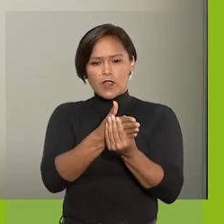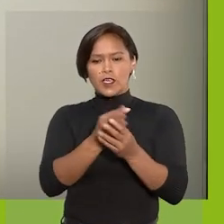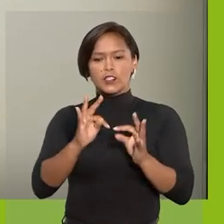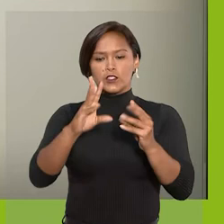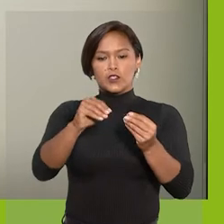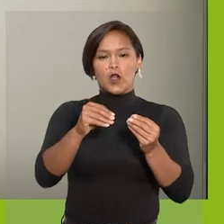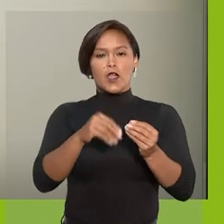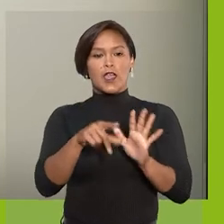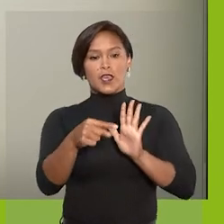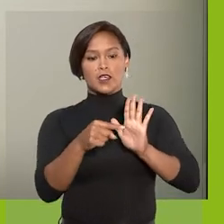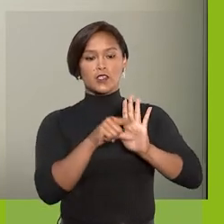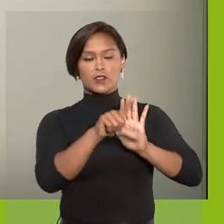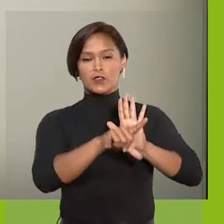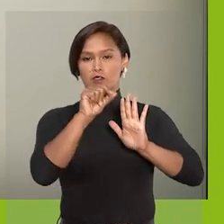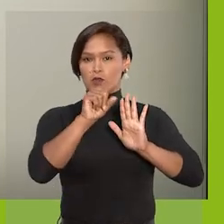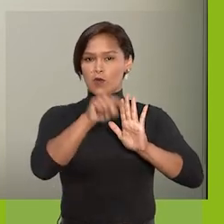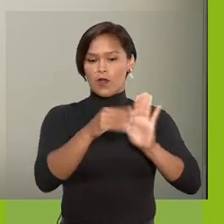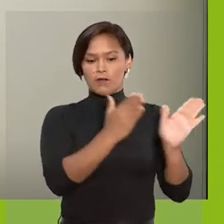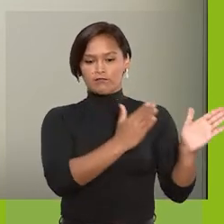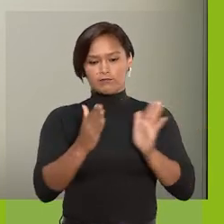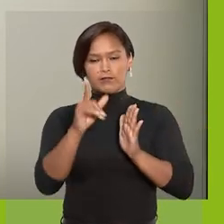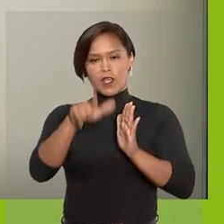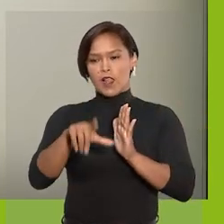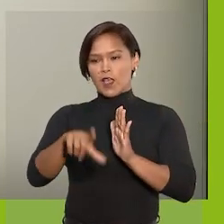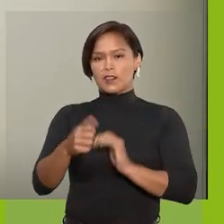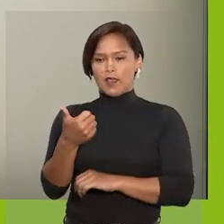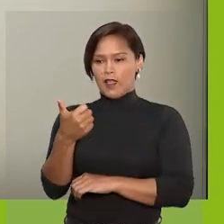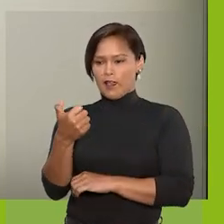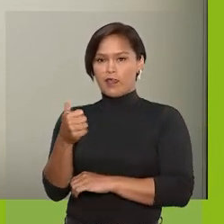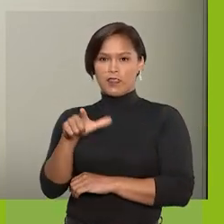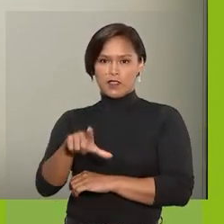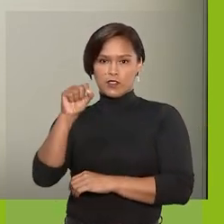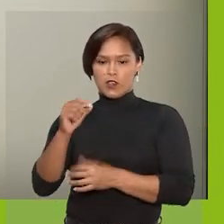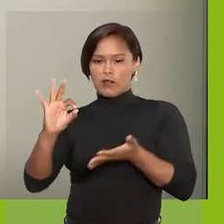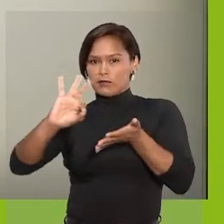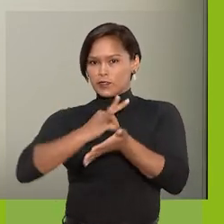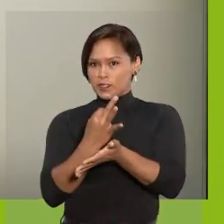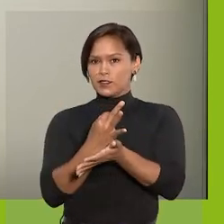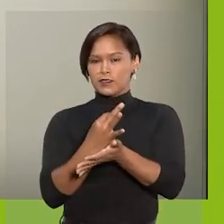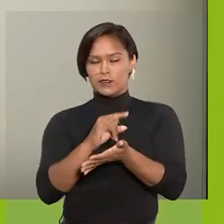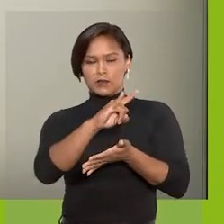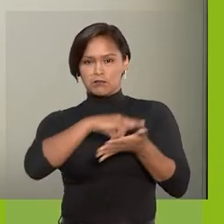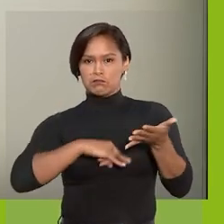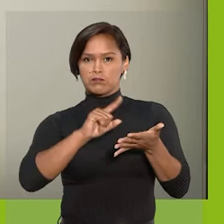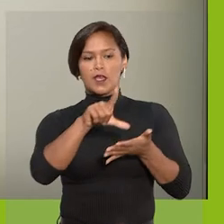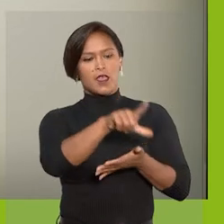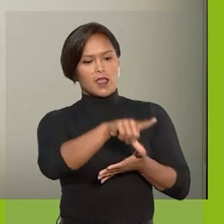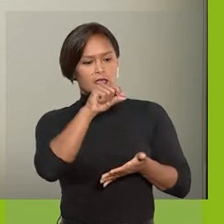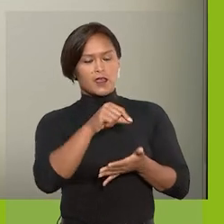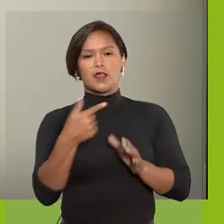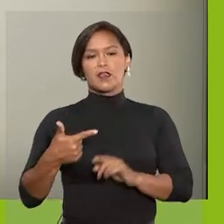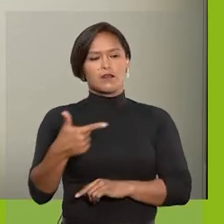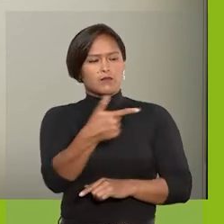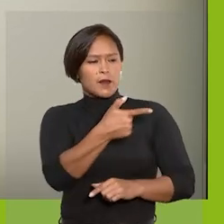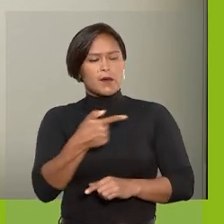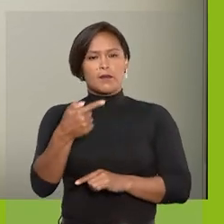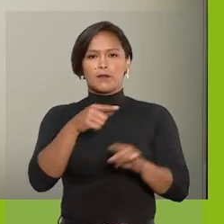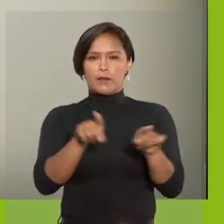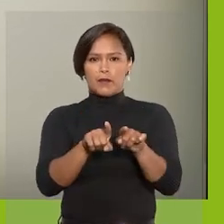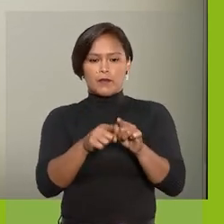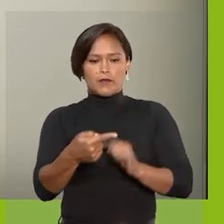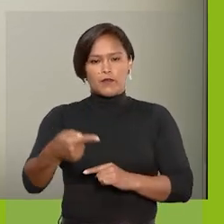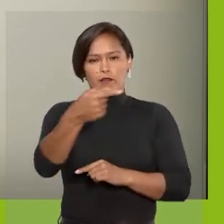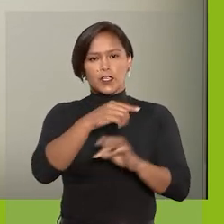aqui. Ao lado, selecionando a caneta, você assina o documento. E clicando nas setas, navega pelos